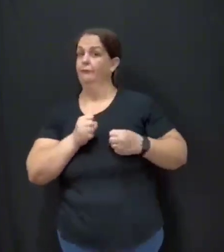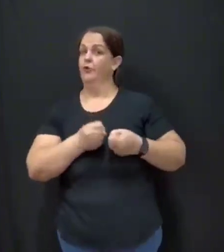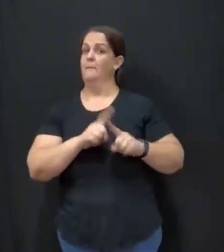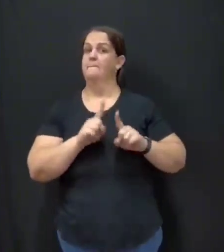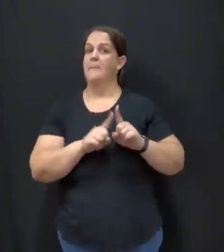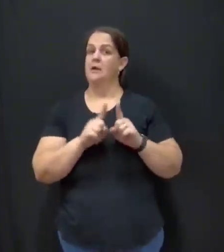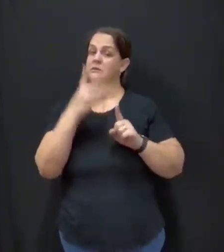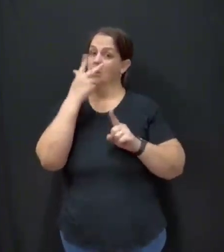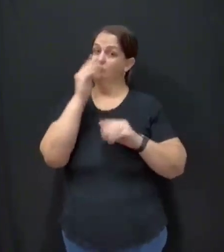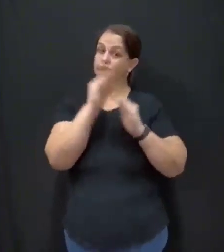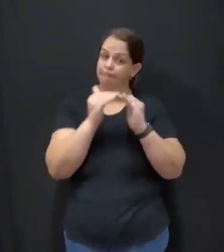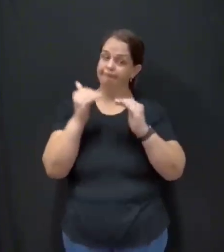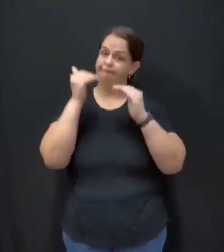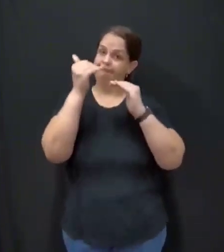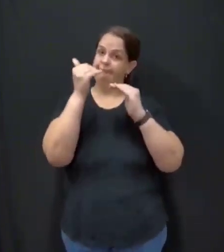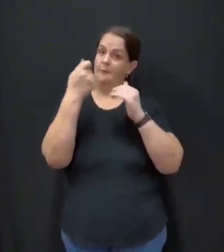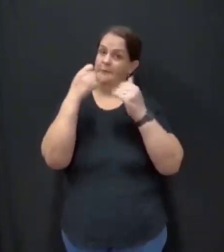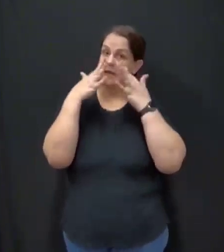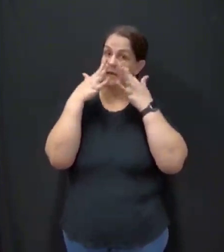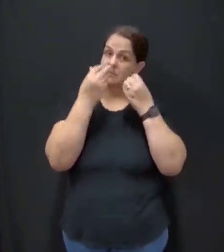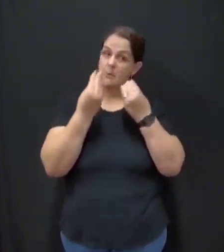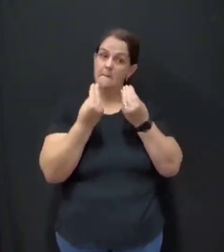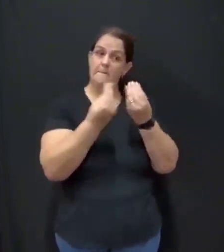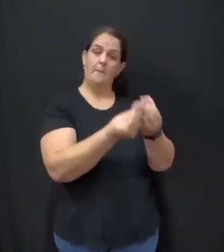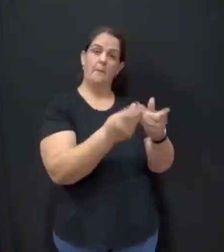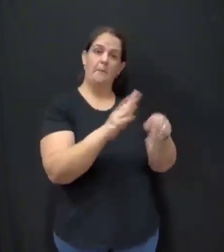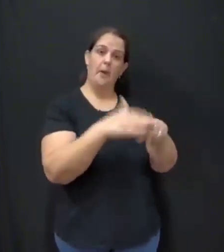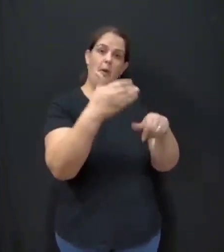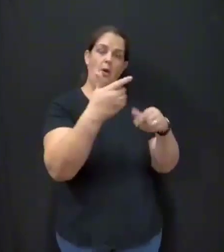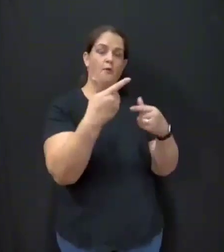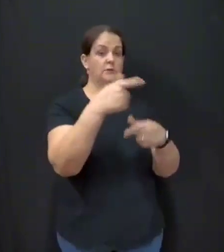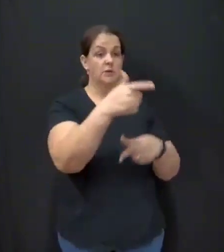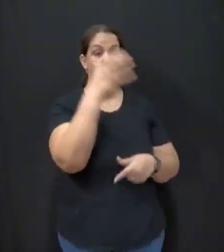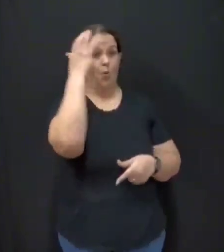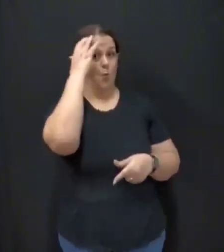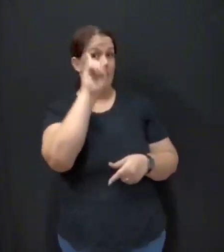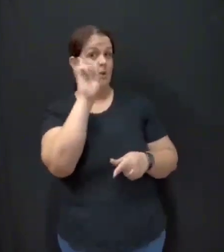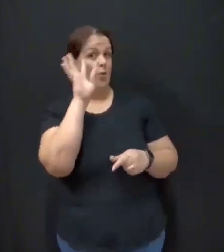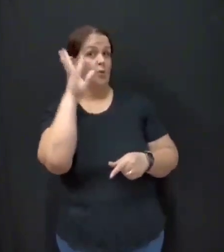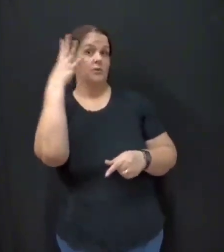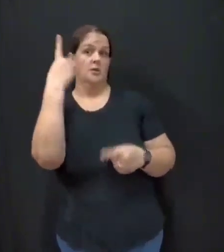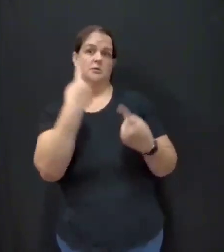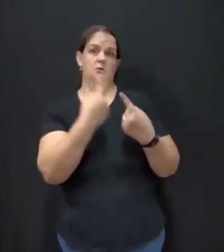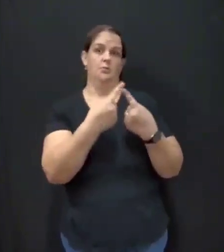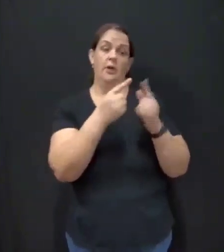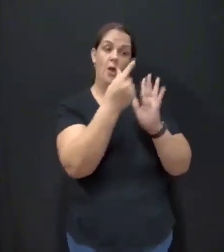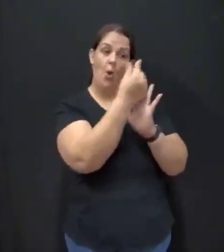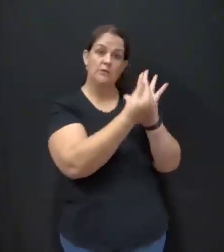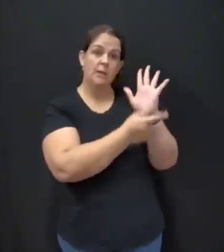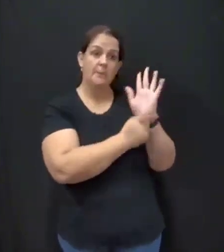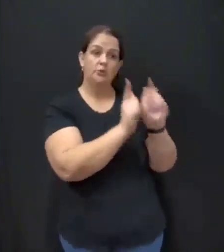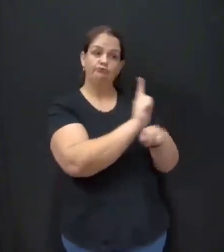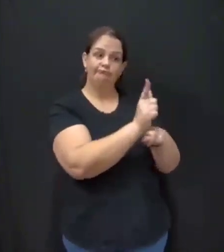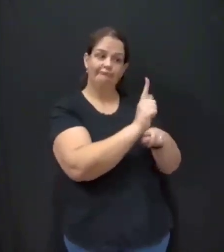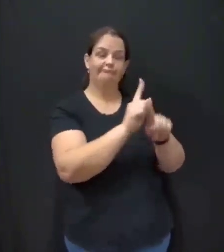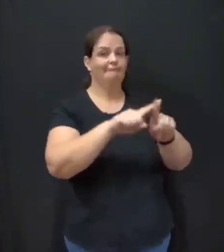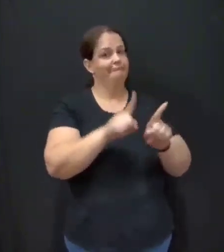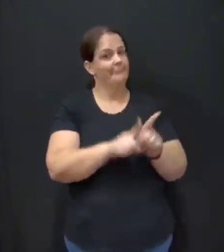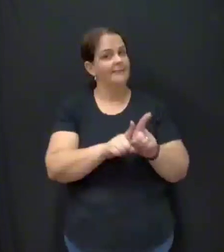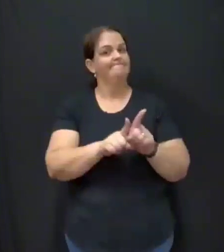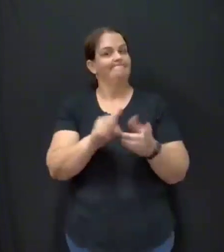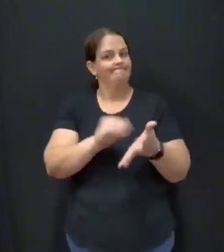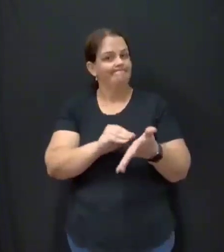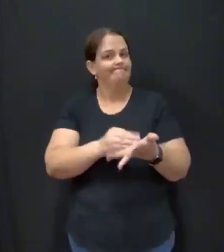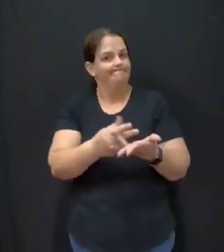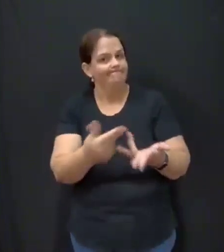superiores têm que te dar uma atenção maior. Você não tem culpa do que acontece porque não tem um orçamento a gerir, mas está deixando a desejar.